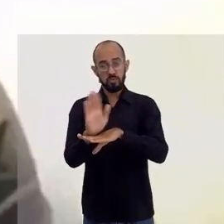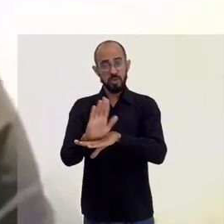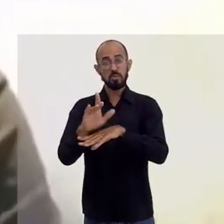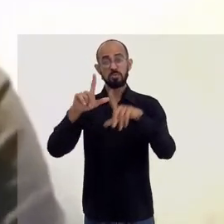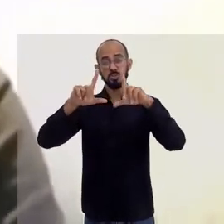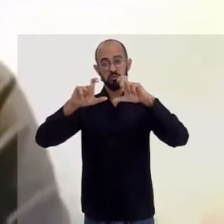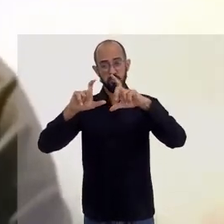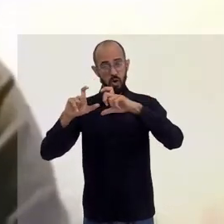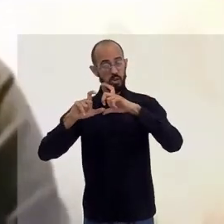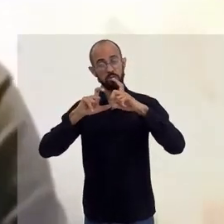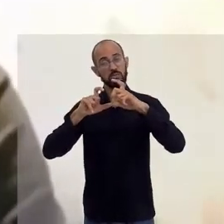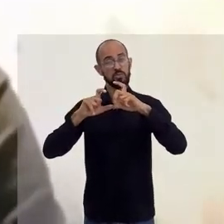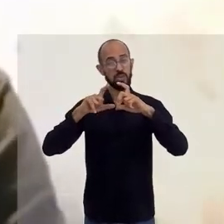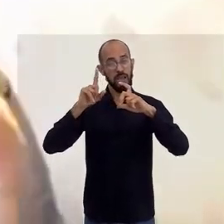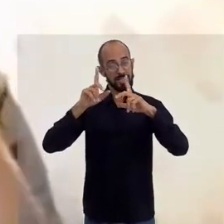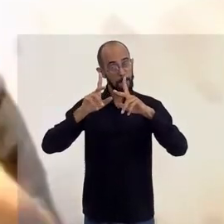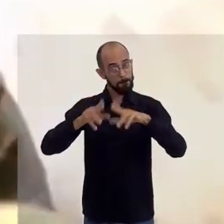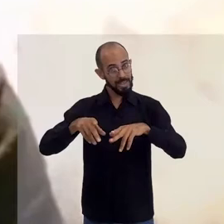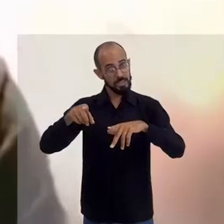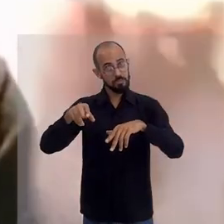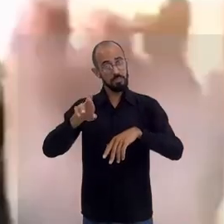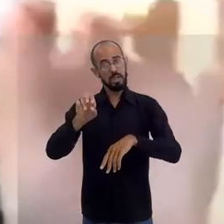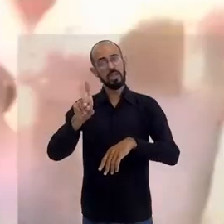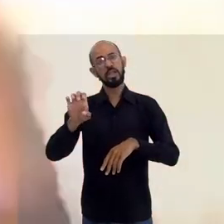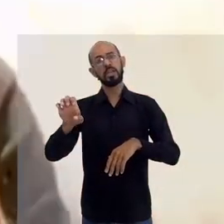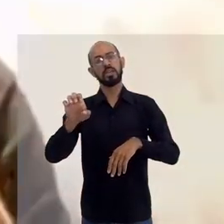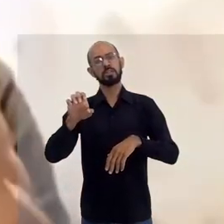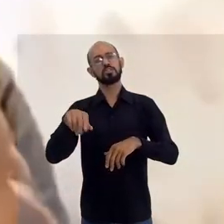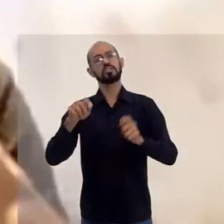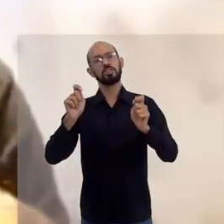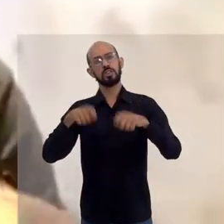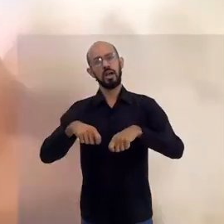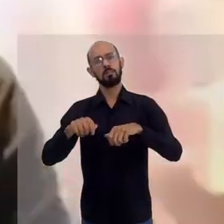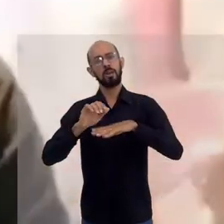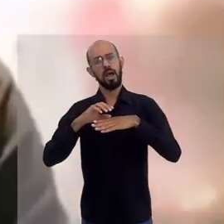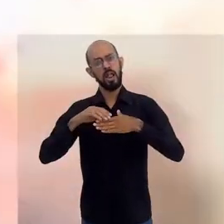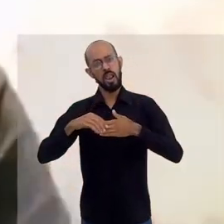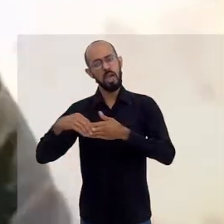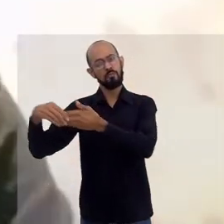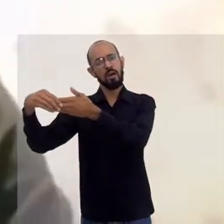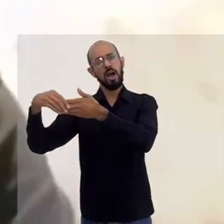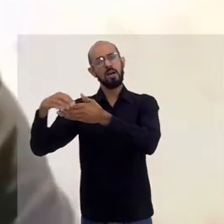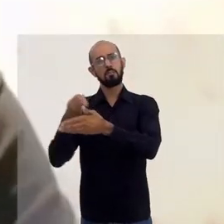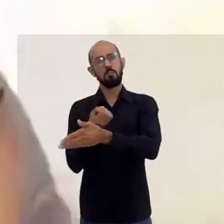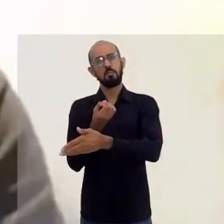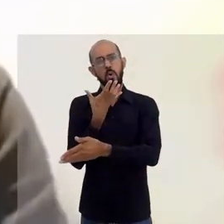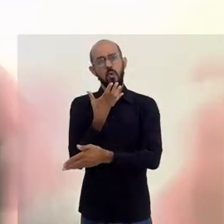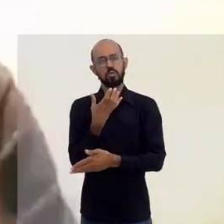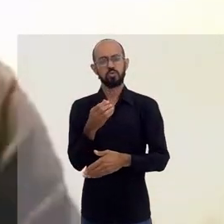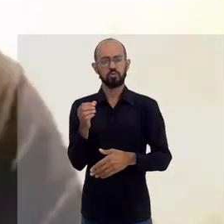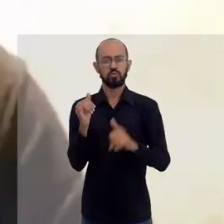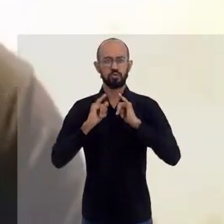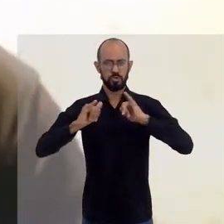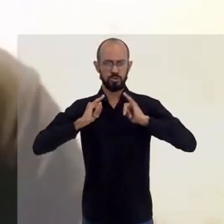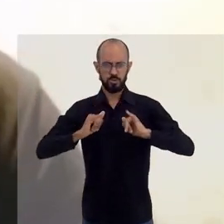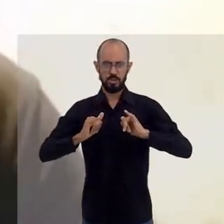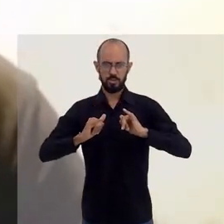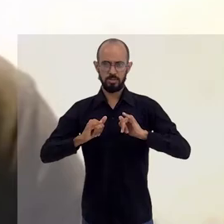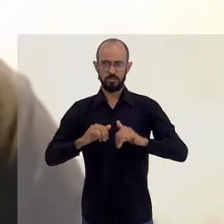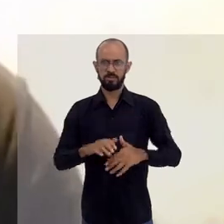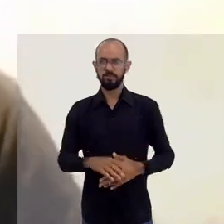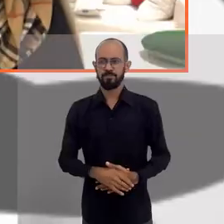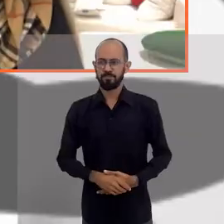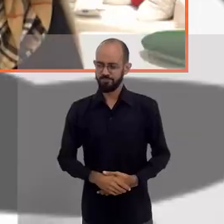manda fotos, essa mesma rede, ela pode levar boas notícias também e é o que a gente tem explorado com o Garrafa no Mar.